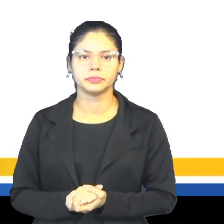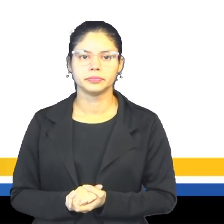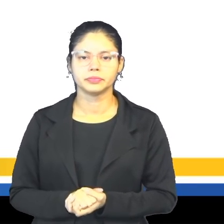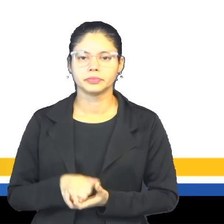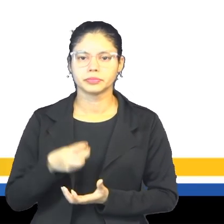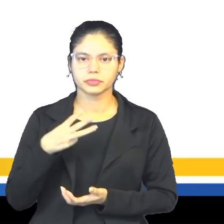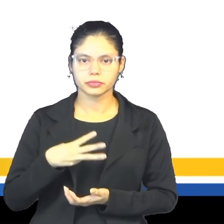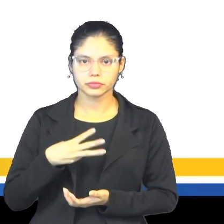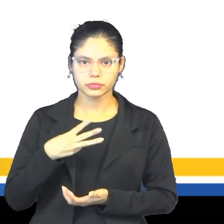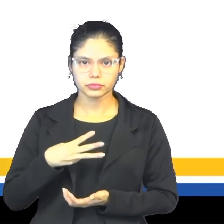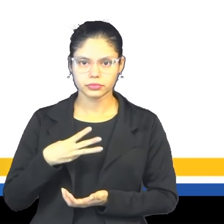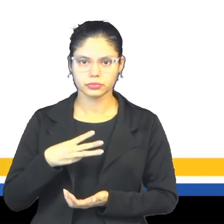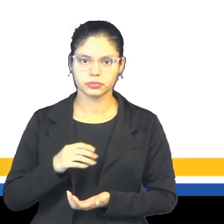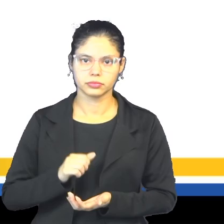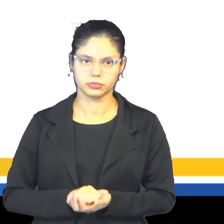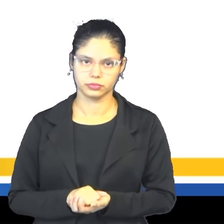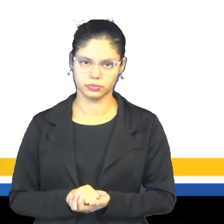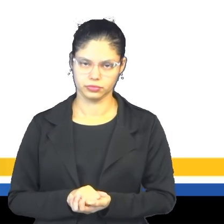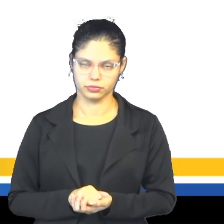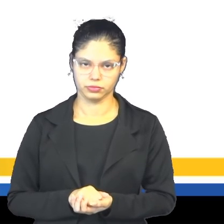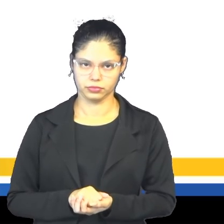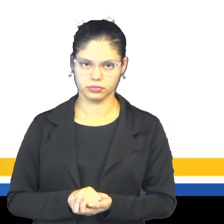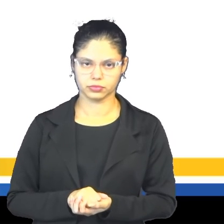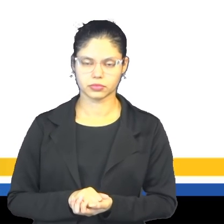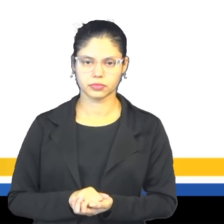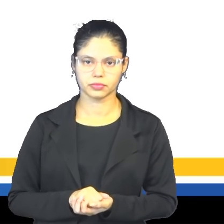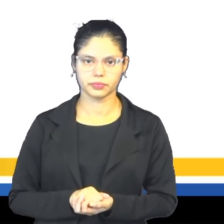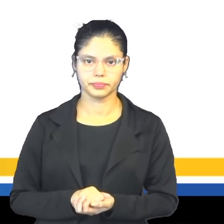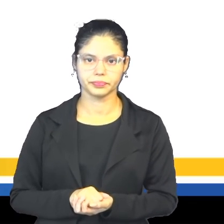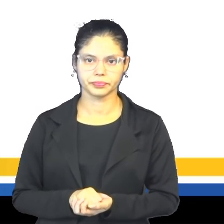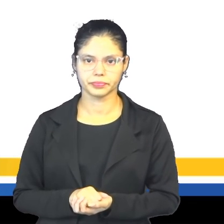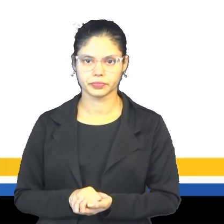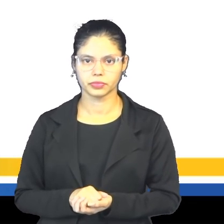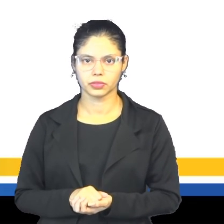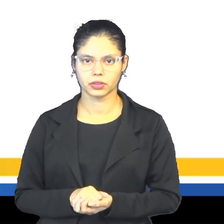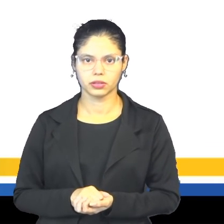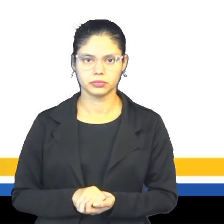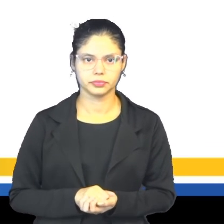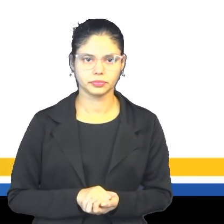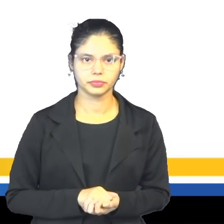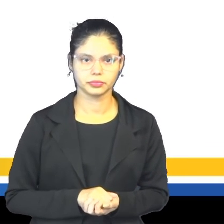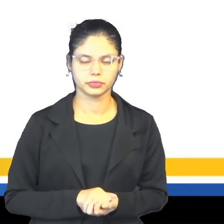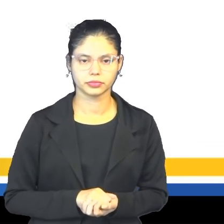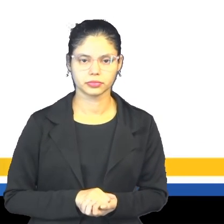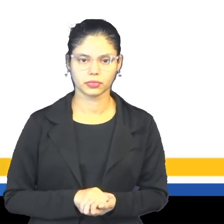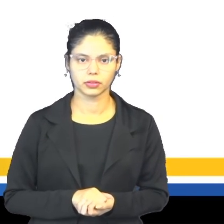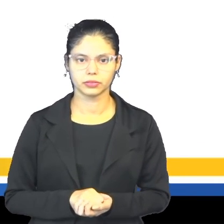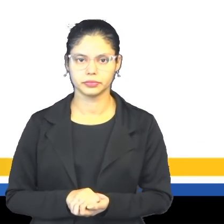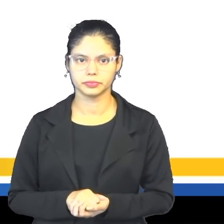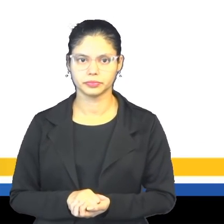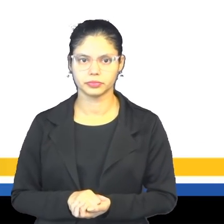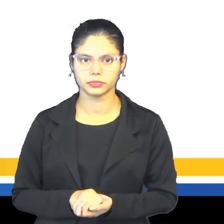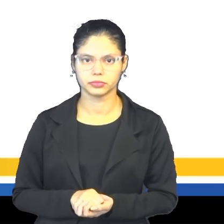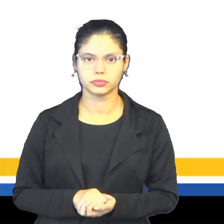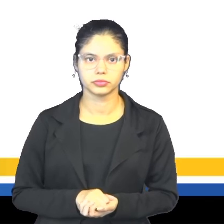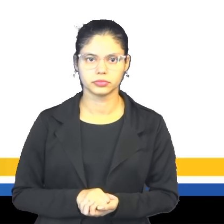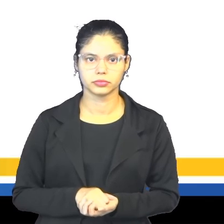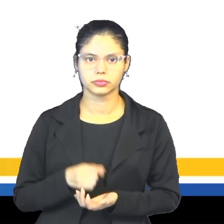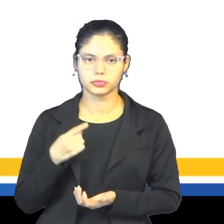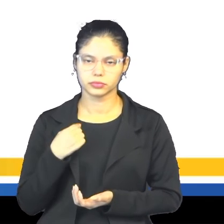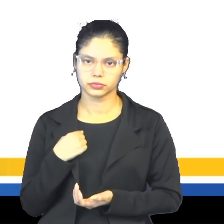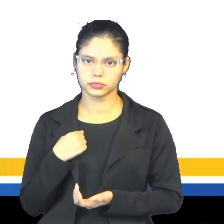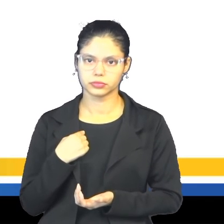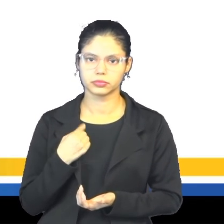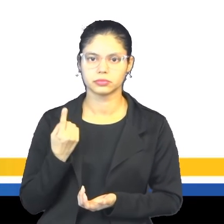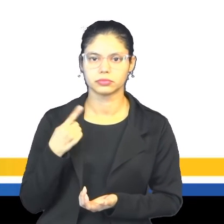Número três, nós temos, I will move to another country. E mais espacinho para vocês completarem, né. Eu vou